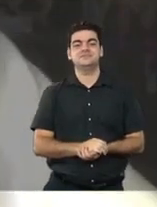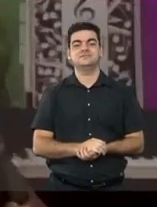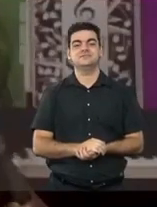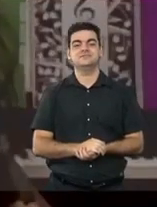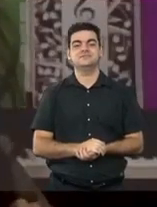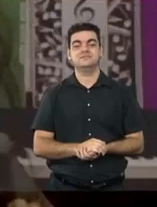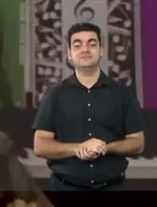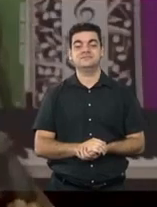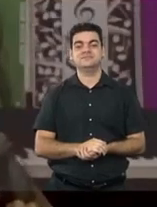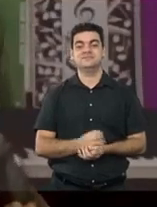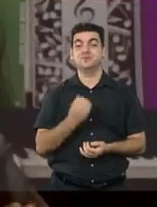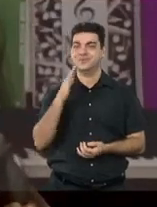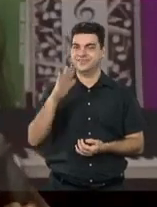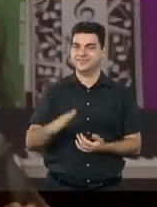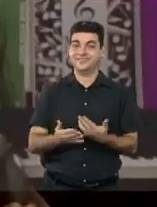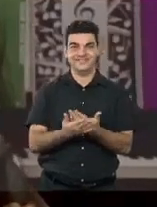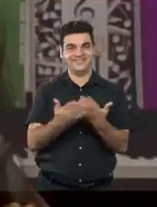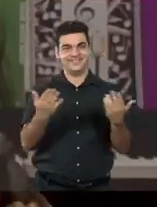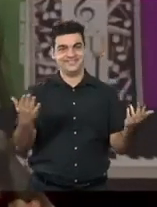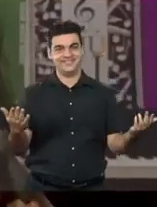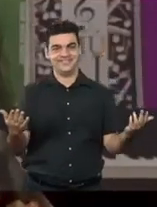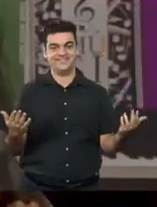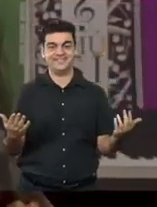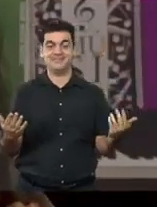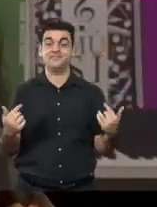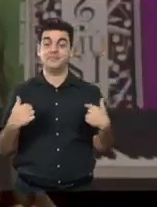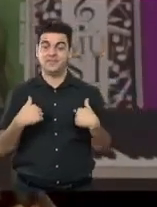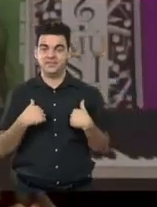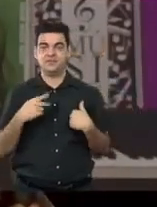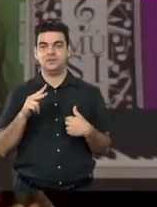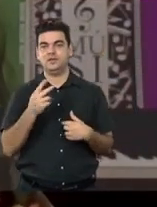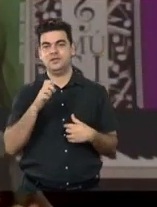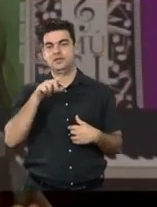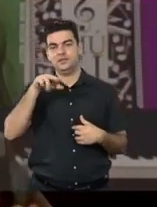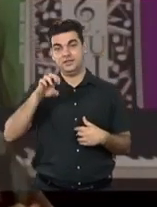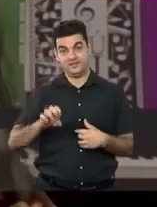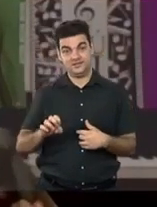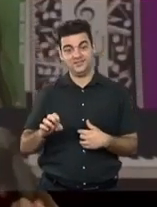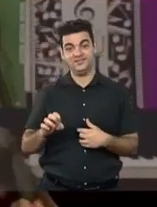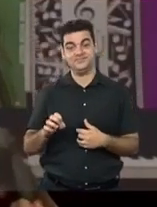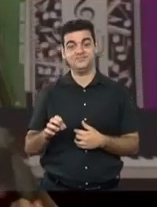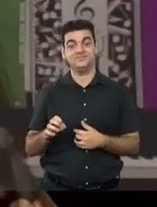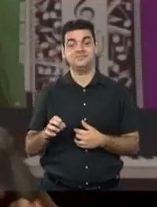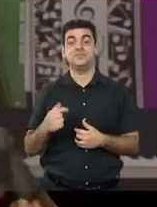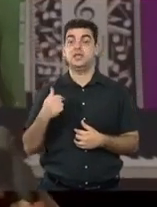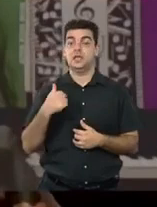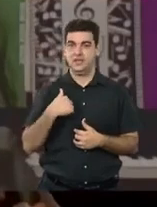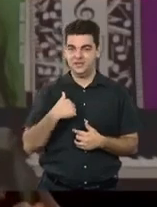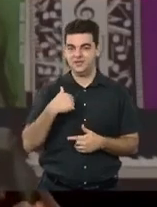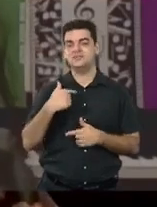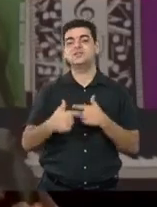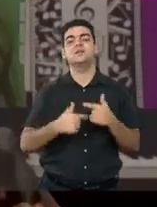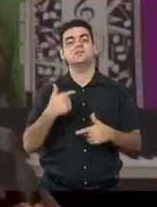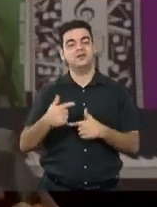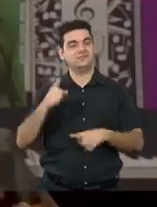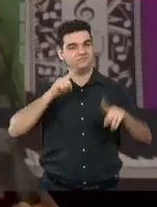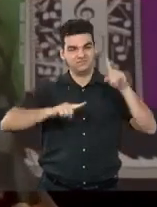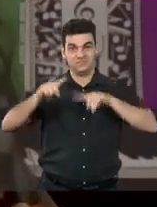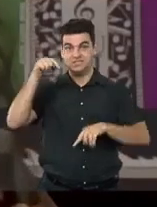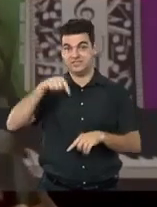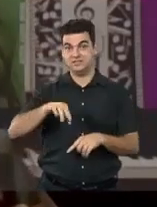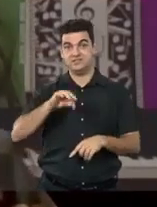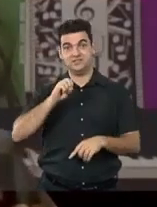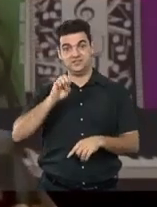Boa tarde, senhoras e senhores, eu sou Helene Carneiro Batista, sou, exerço um cargo de liderança